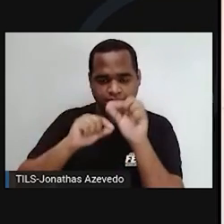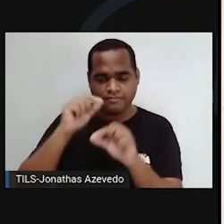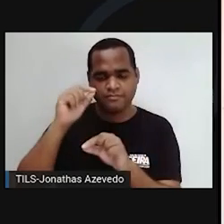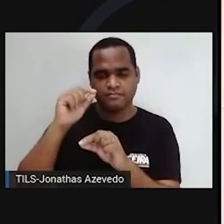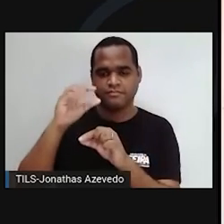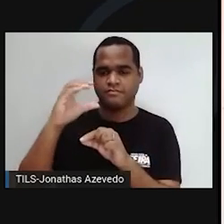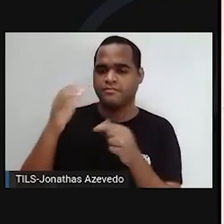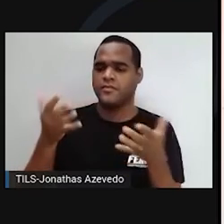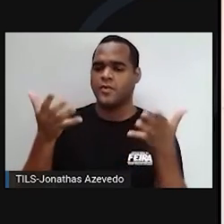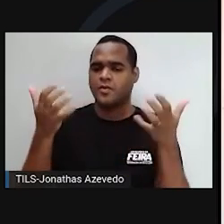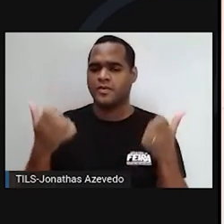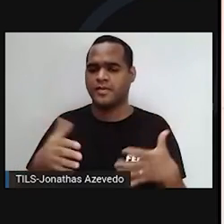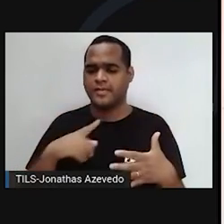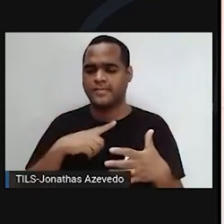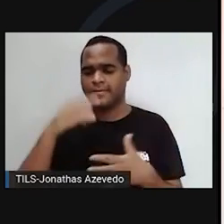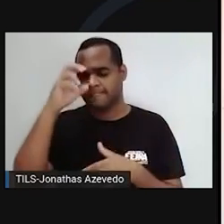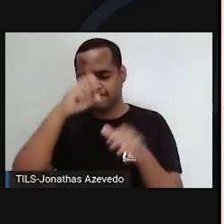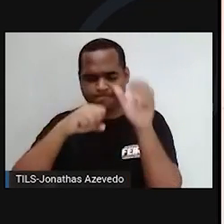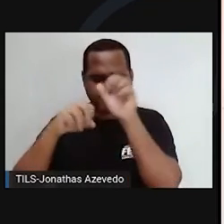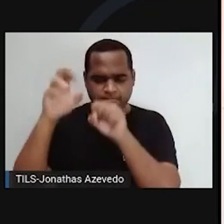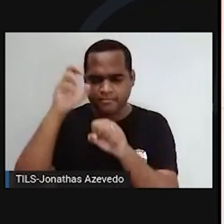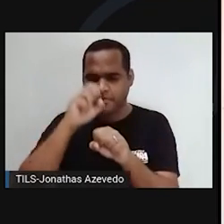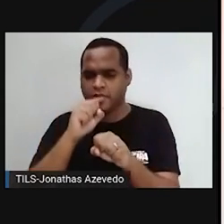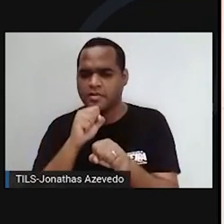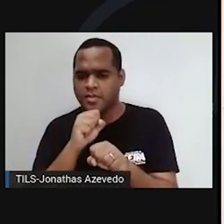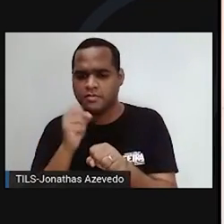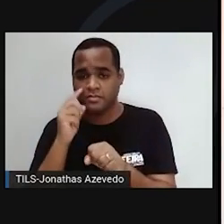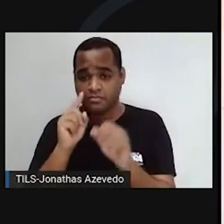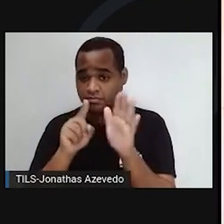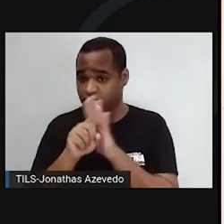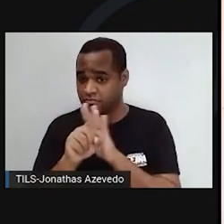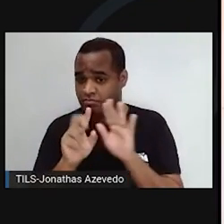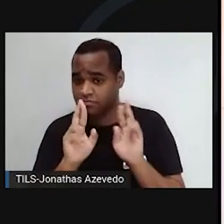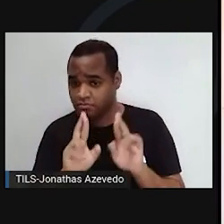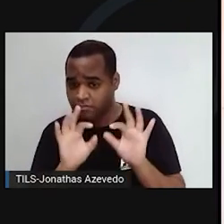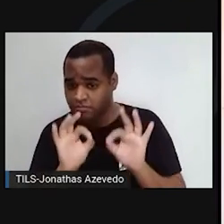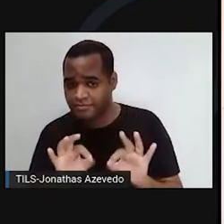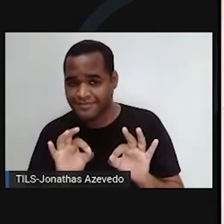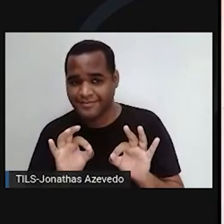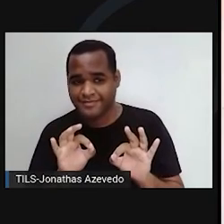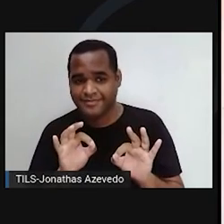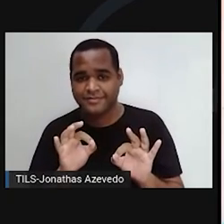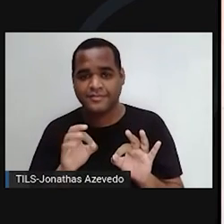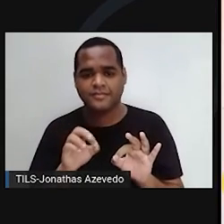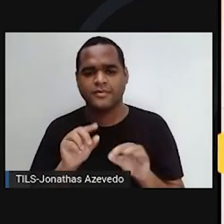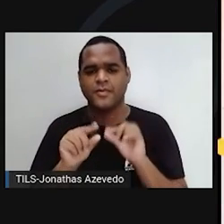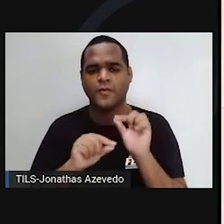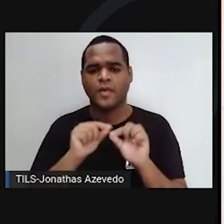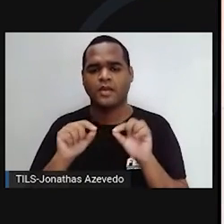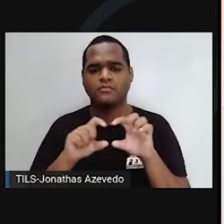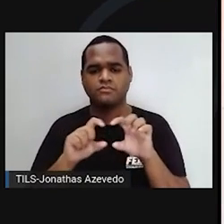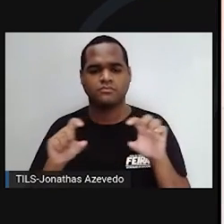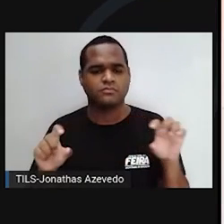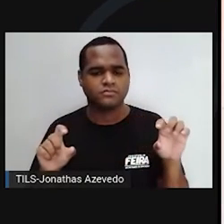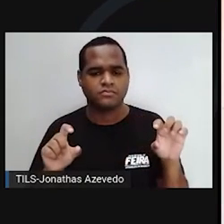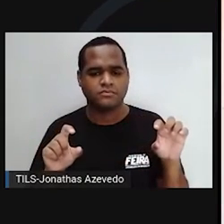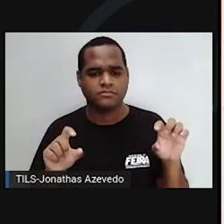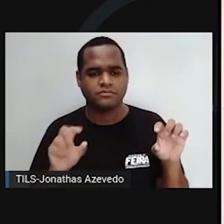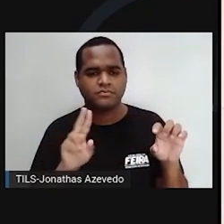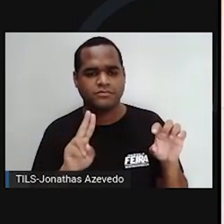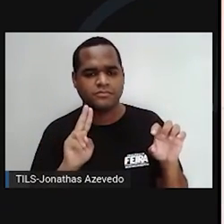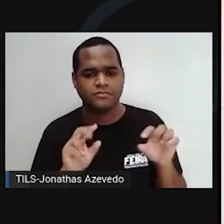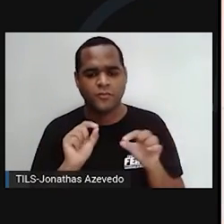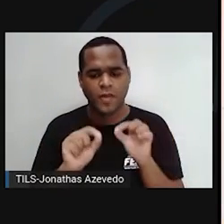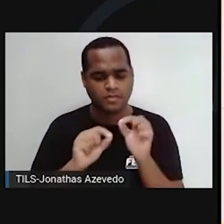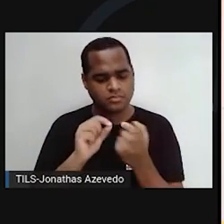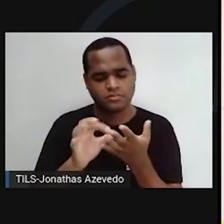hoje é bate-bola, jogo rápido. Pergunta direta, resposta direta. O que são células procariónticas eucariótica?